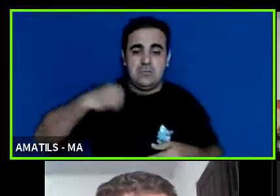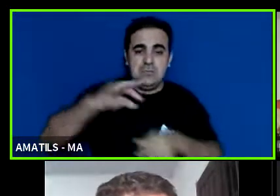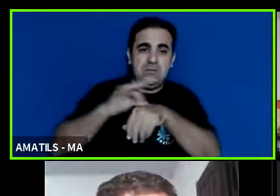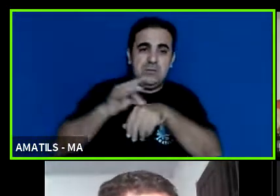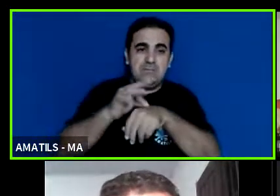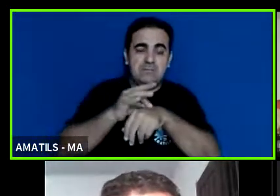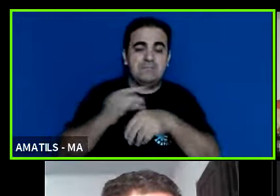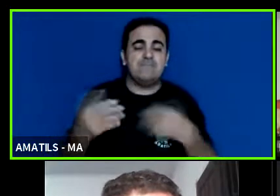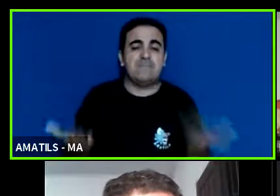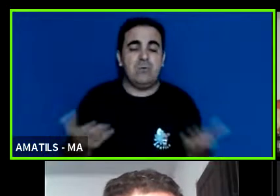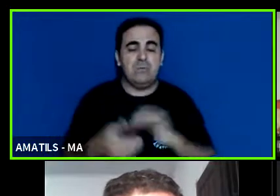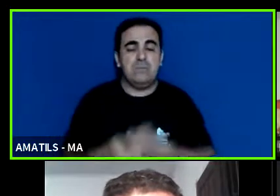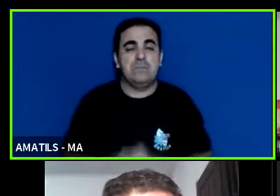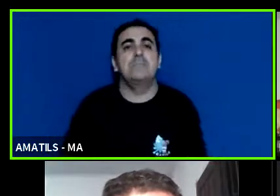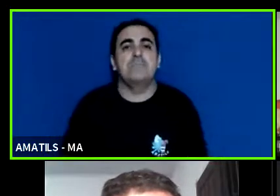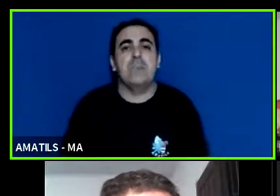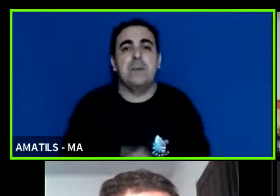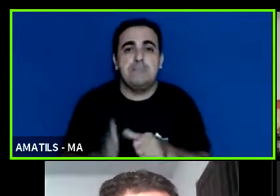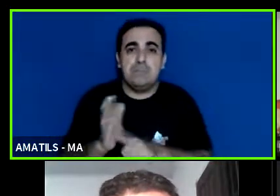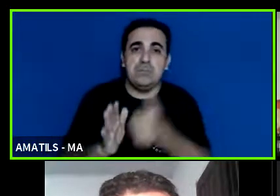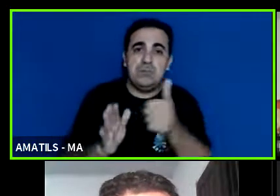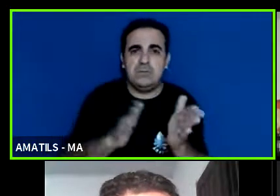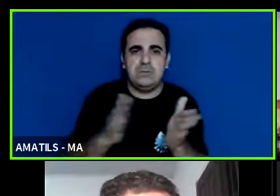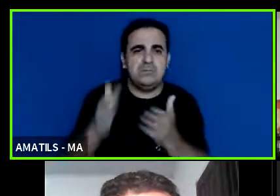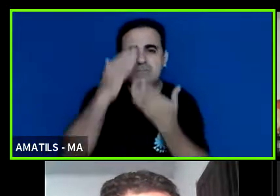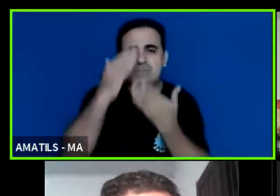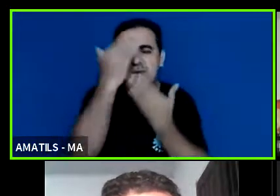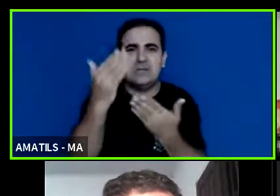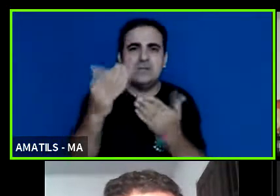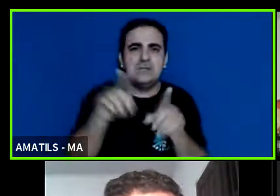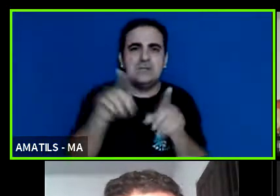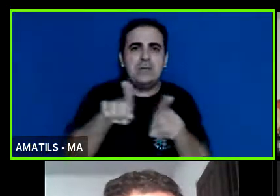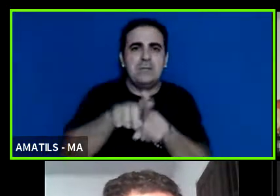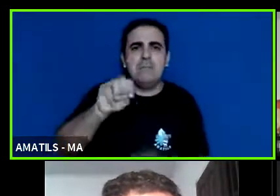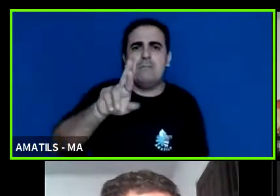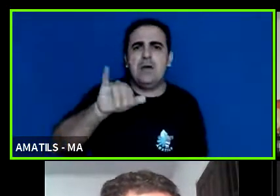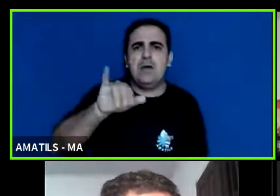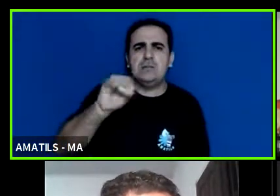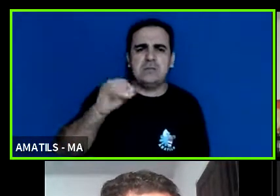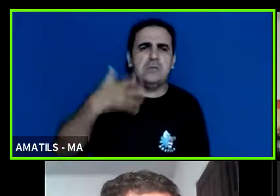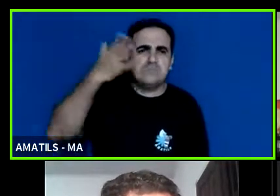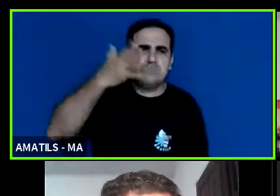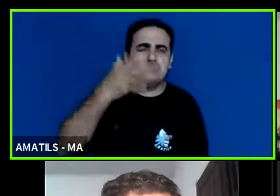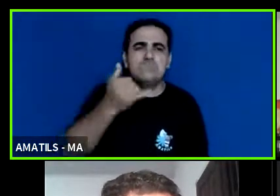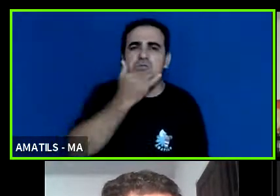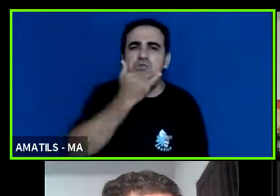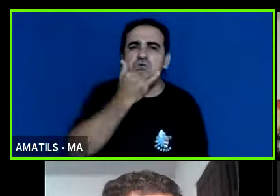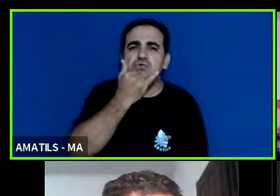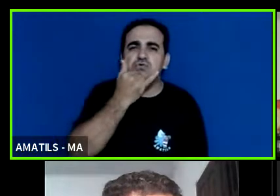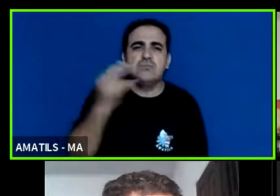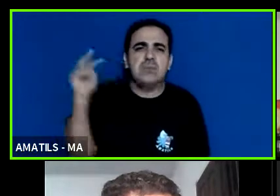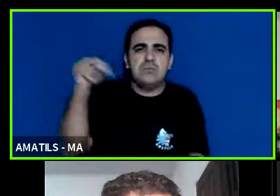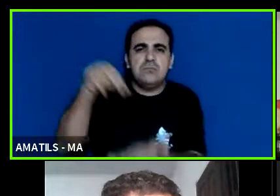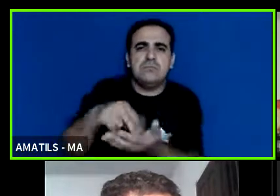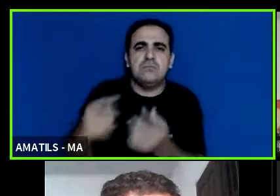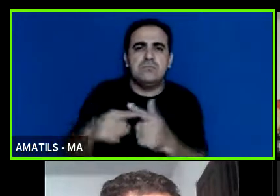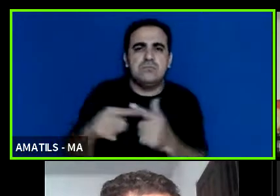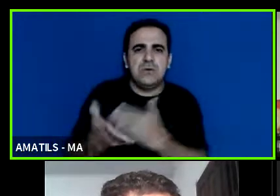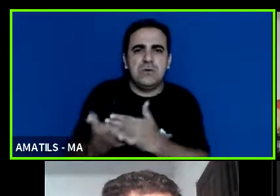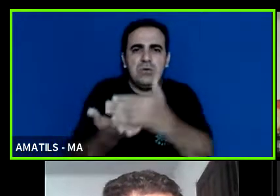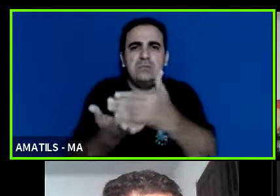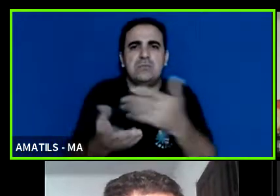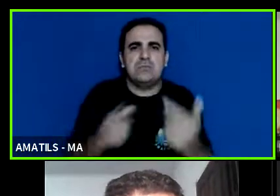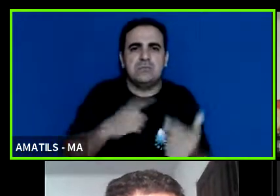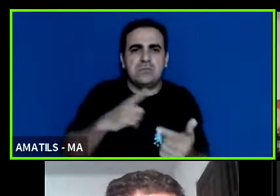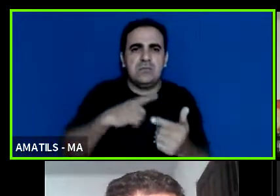então primeiramente passando aí pra agradecer e parabenizar o Marcelo pela fala pedir desculpas por não ter participado desde o início eu tava